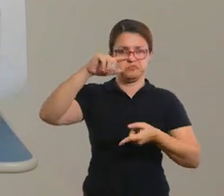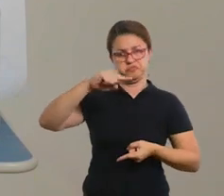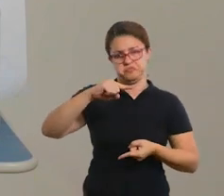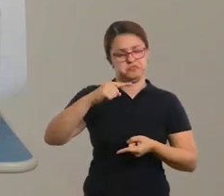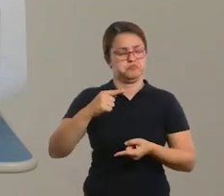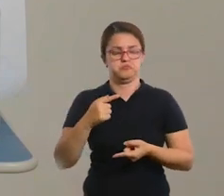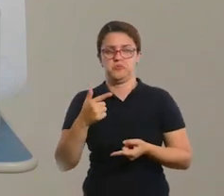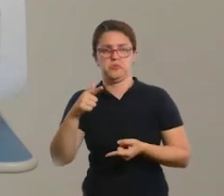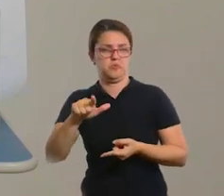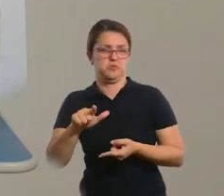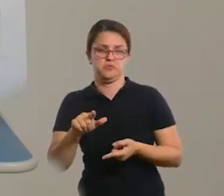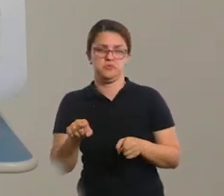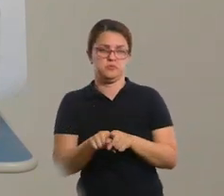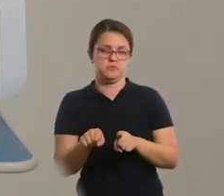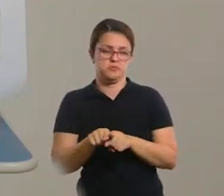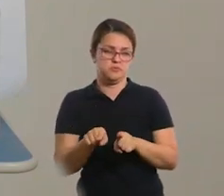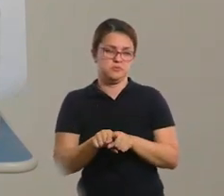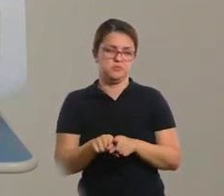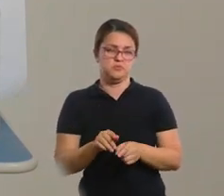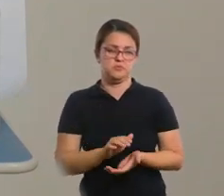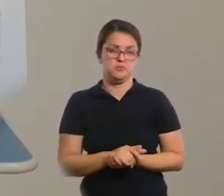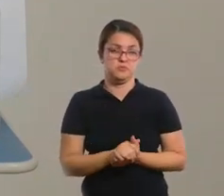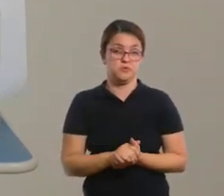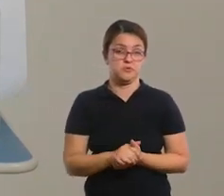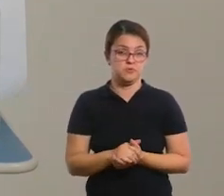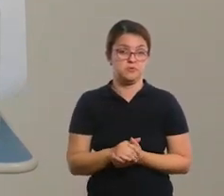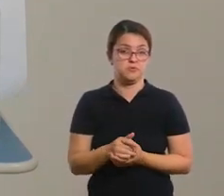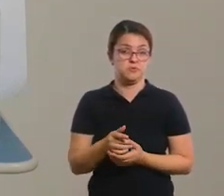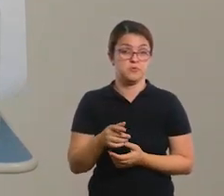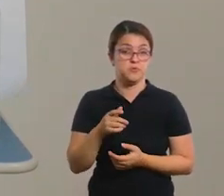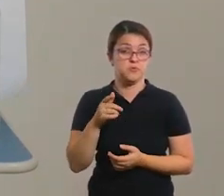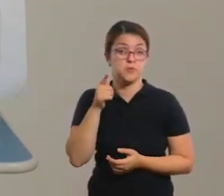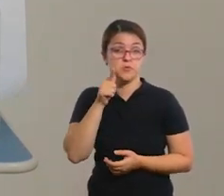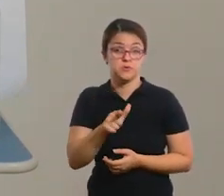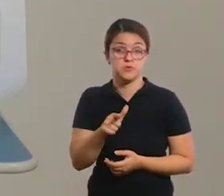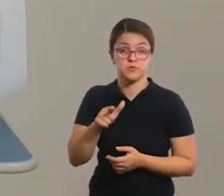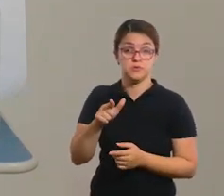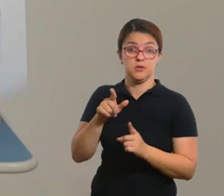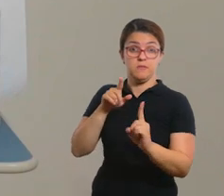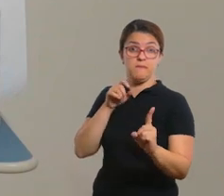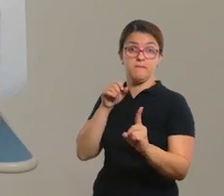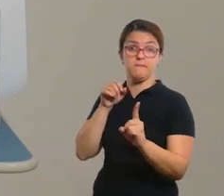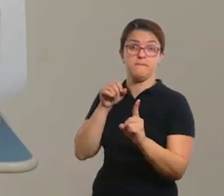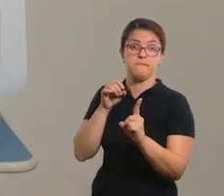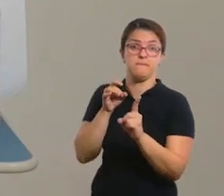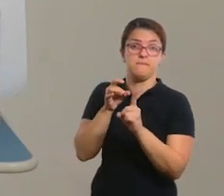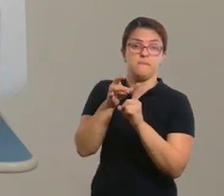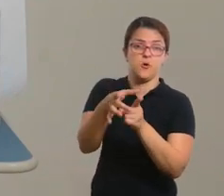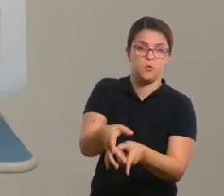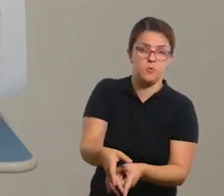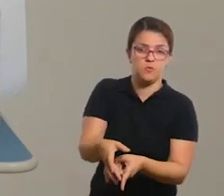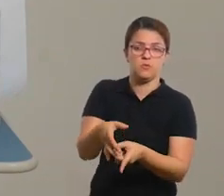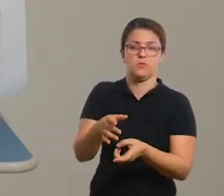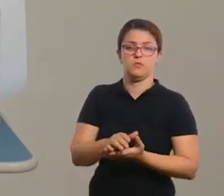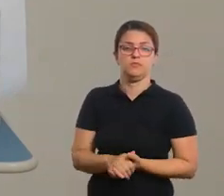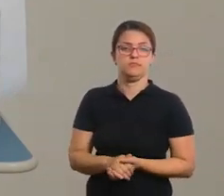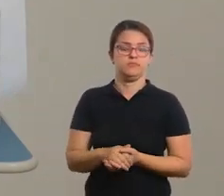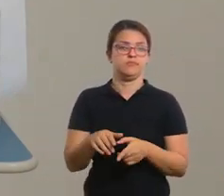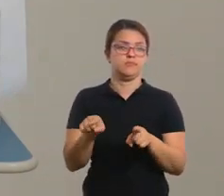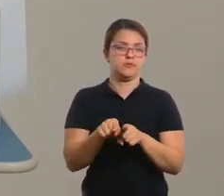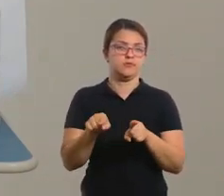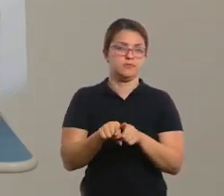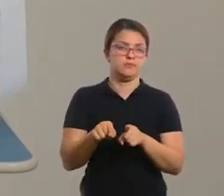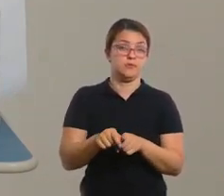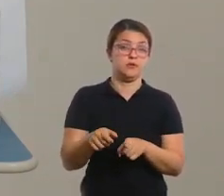outro tipo de material que possibilite que ele derrube, tá bom? Vou falar como a gente vai fazer isso. E,